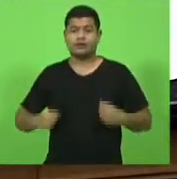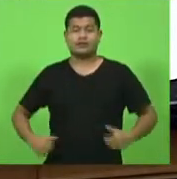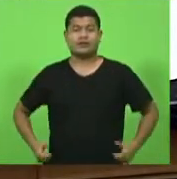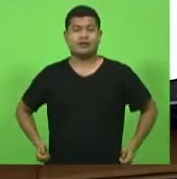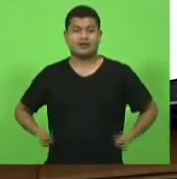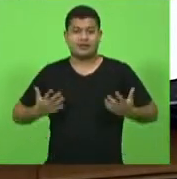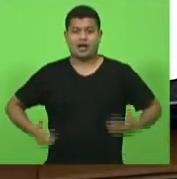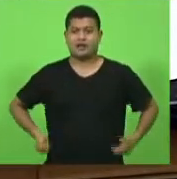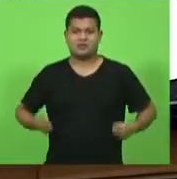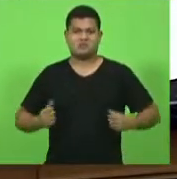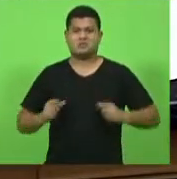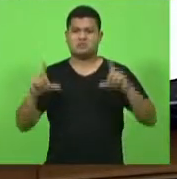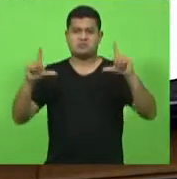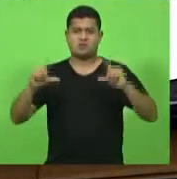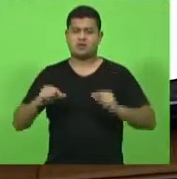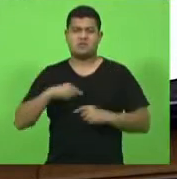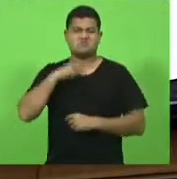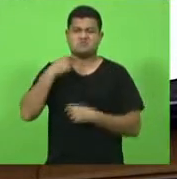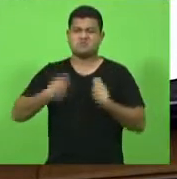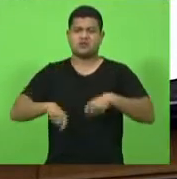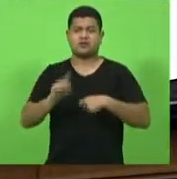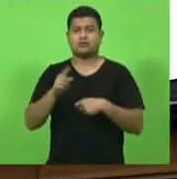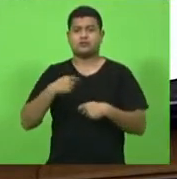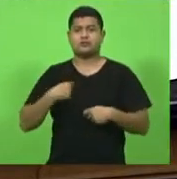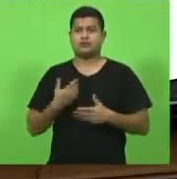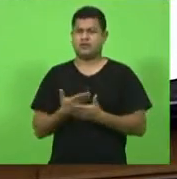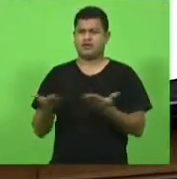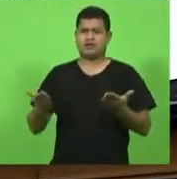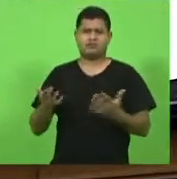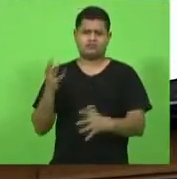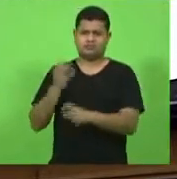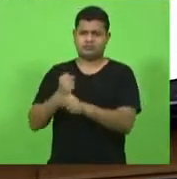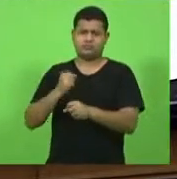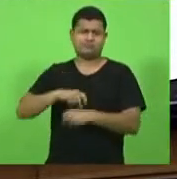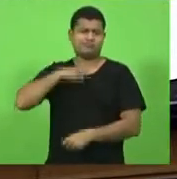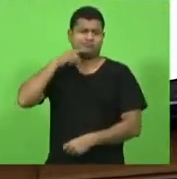defender alguma mágica contábil que eu desconheço